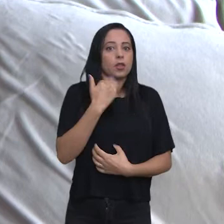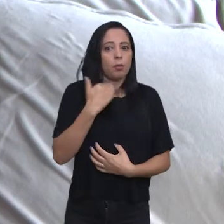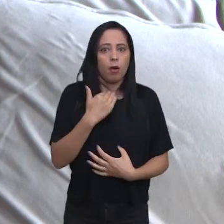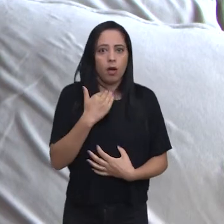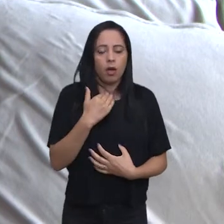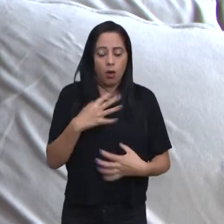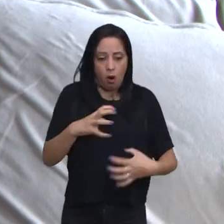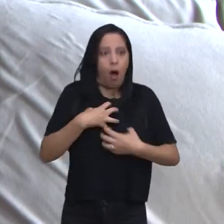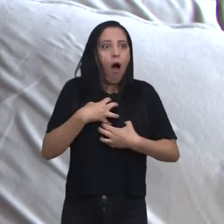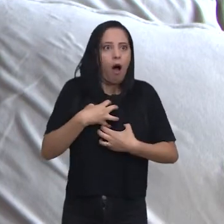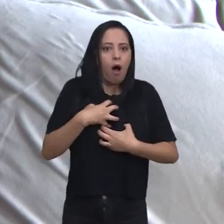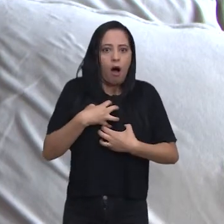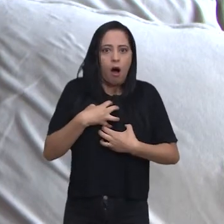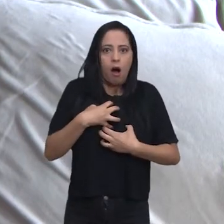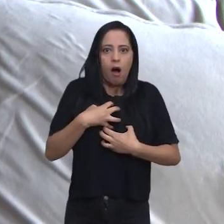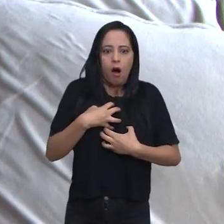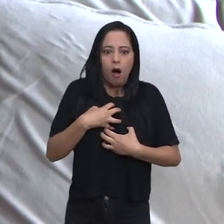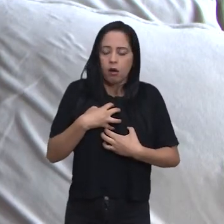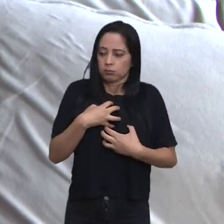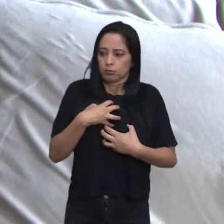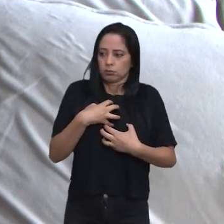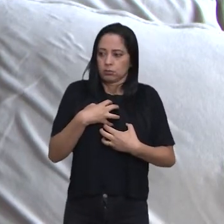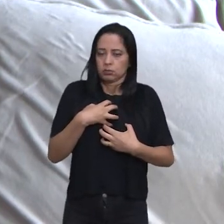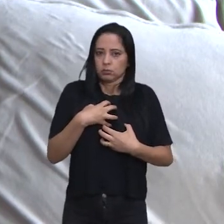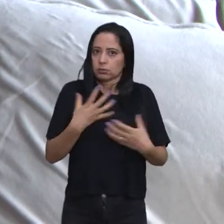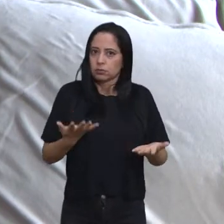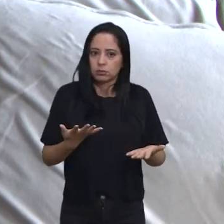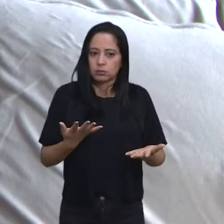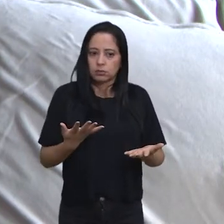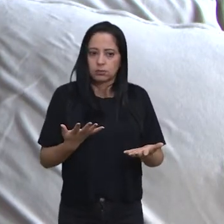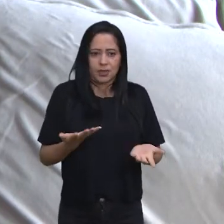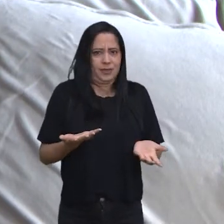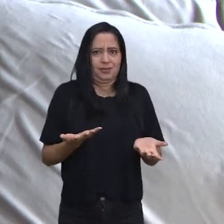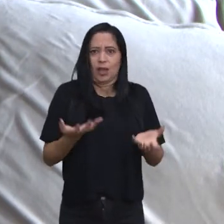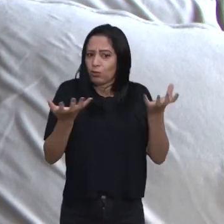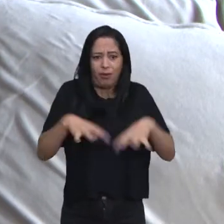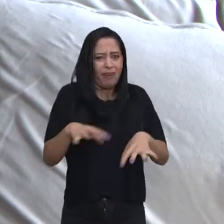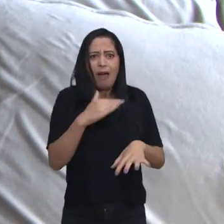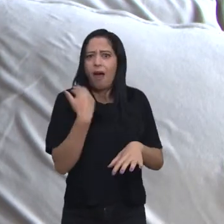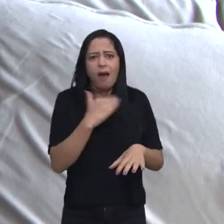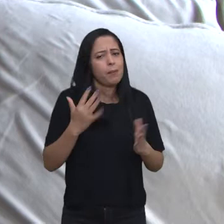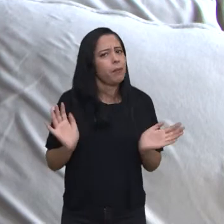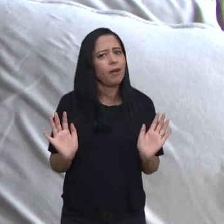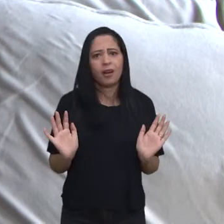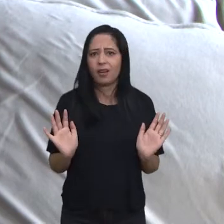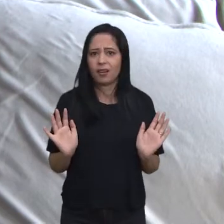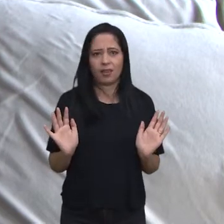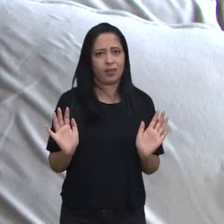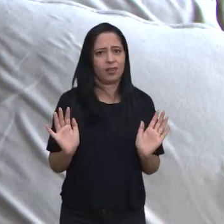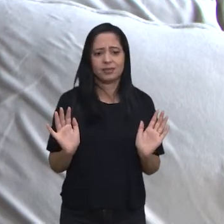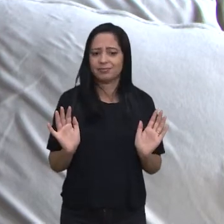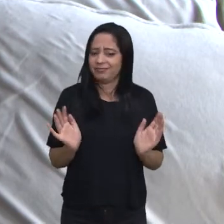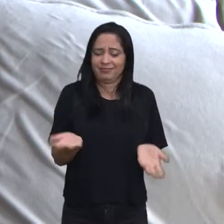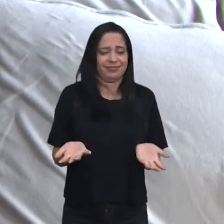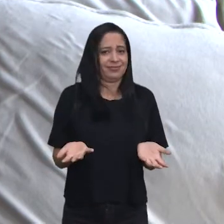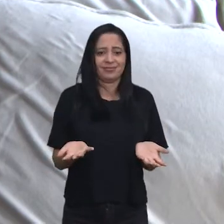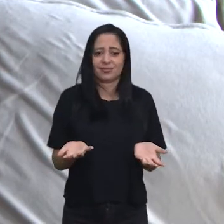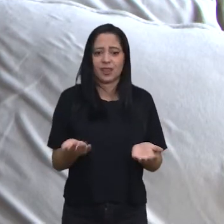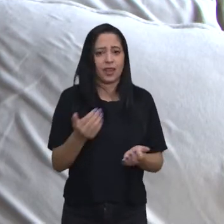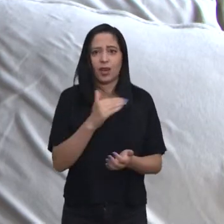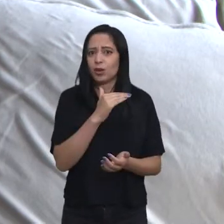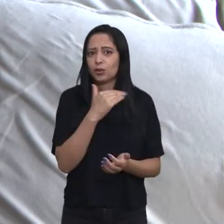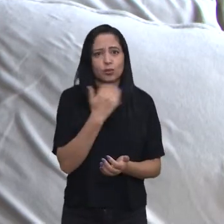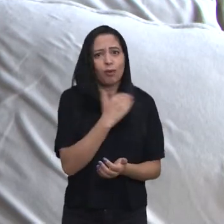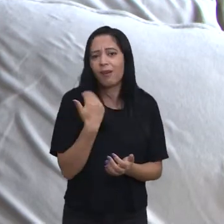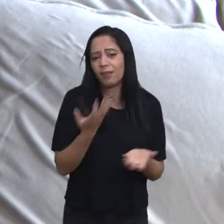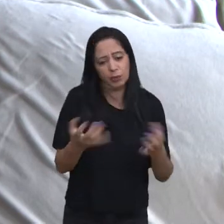muito grande, porque eu falei, opa, então talvez eu não queira nada, assim, não quero